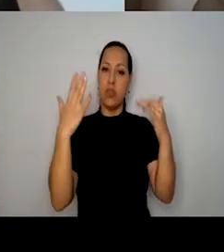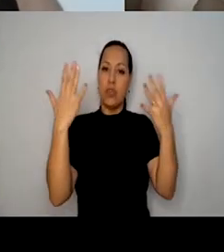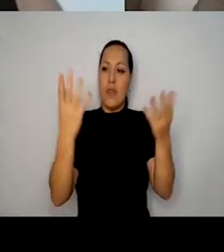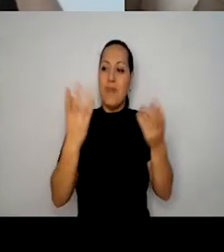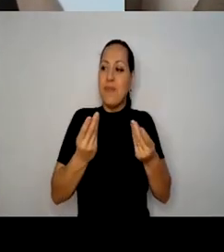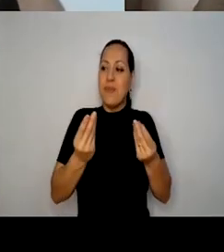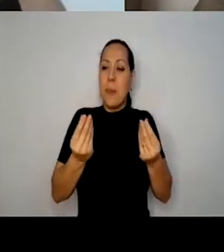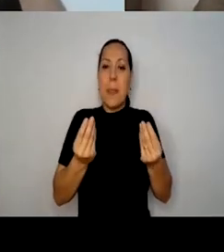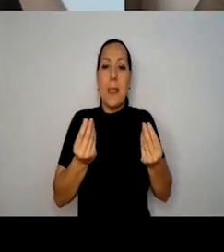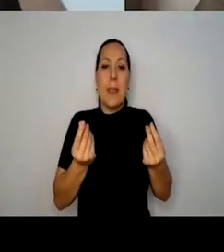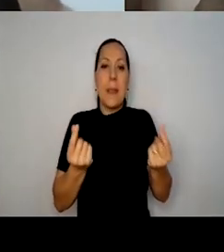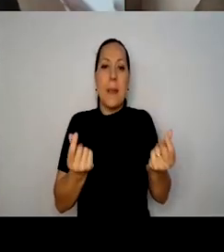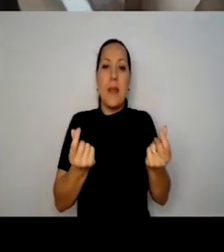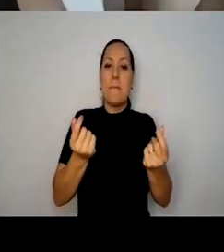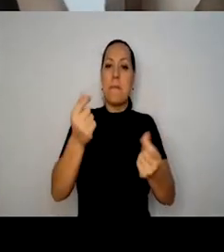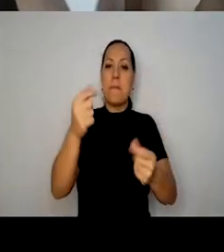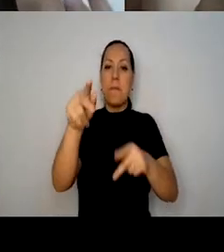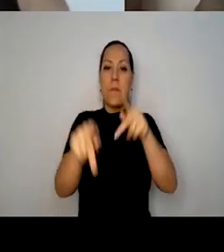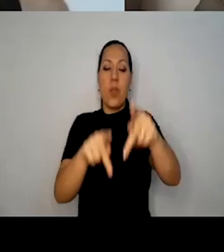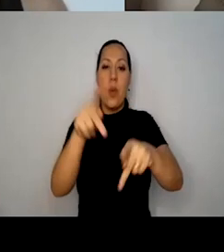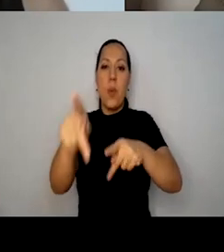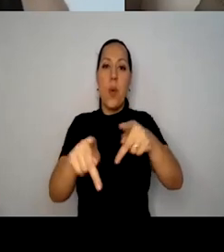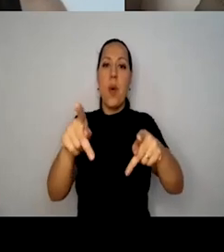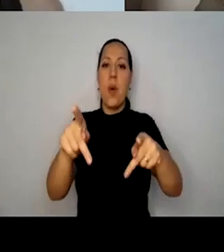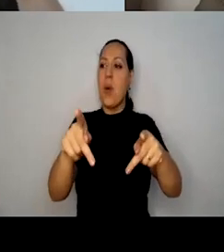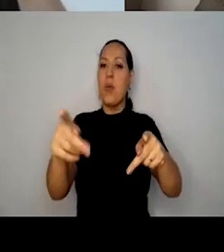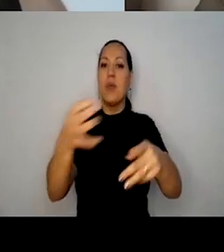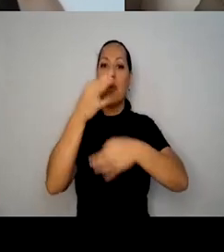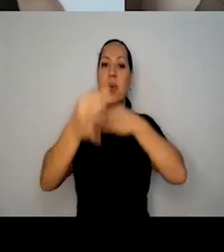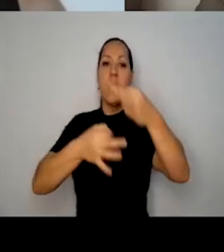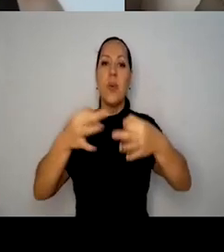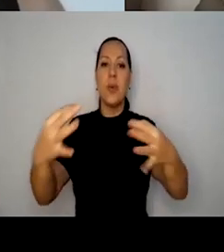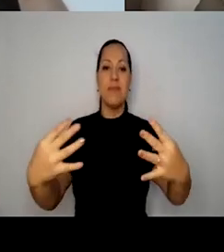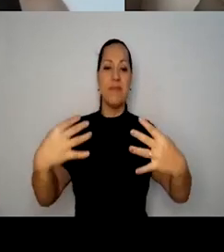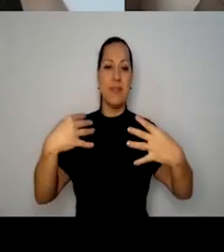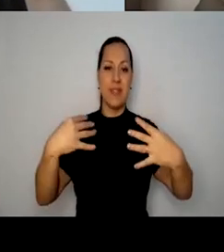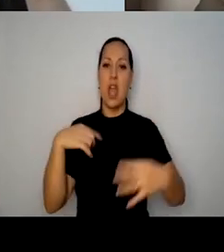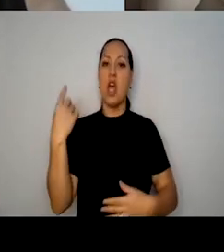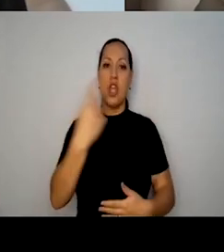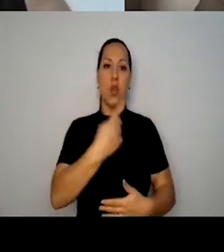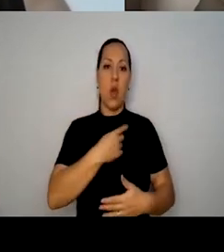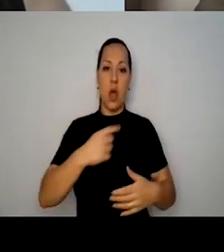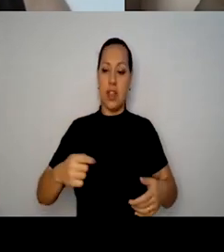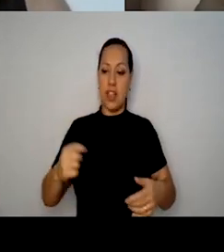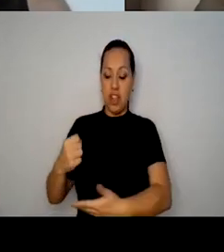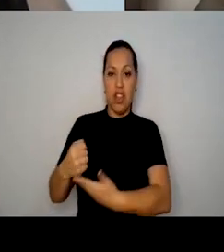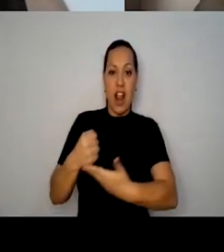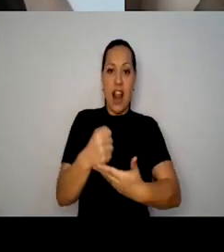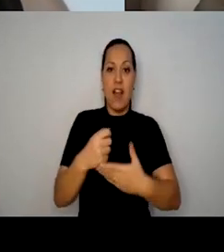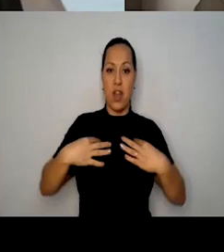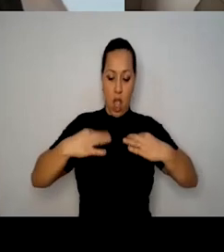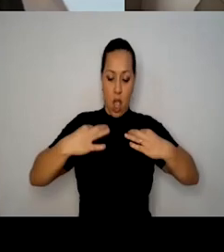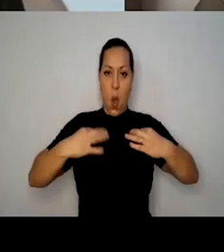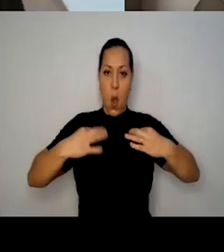têm o trabalho fechado, pelo contrário, a gente leva figurino extra dentro da mala, porque